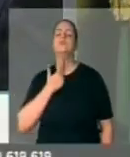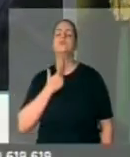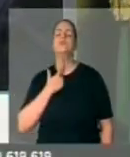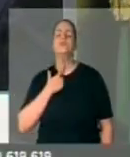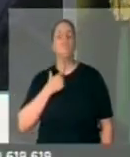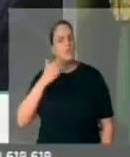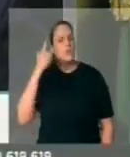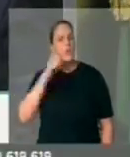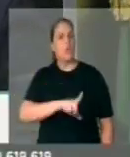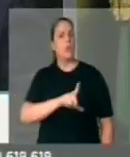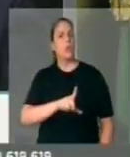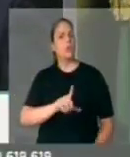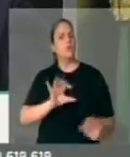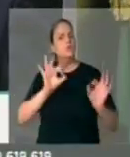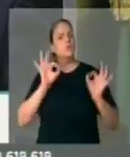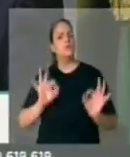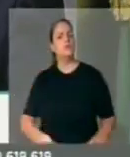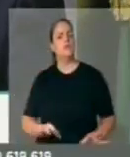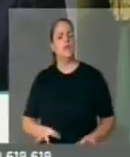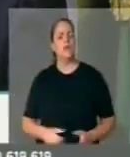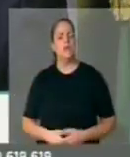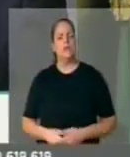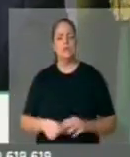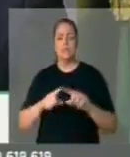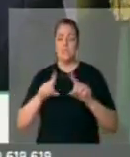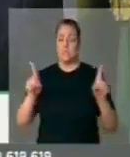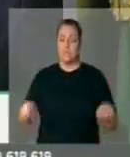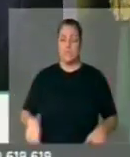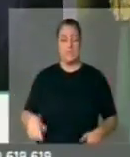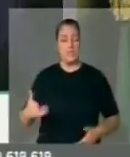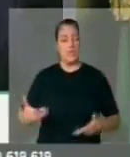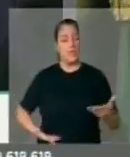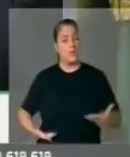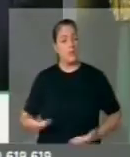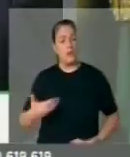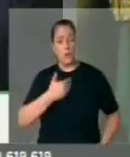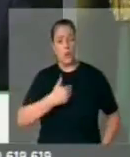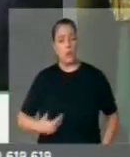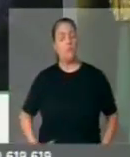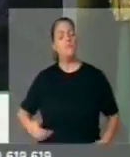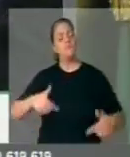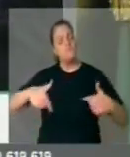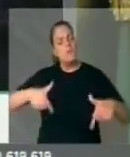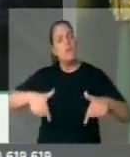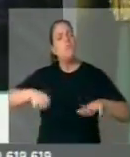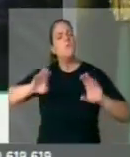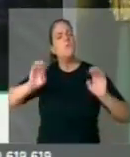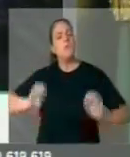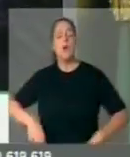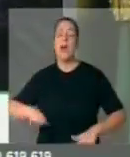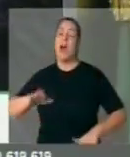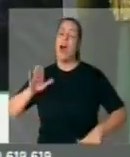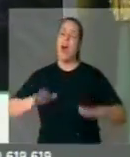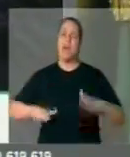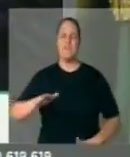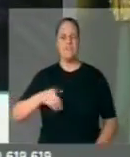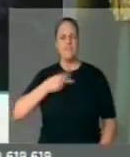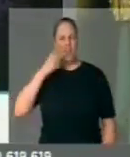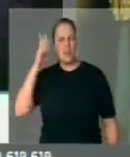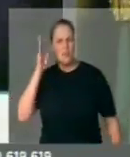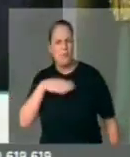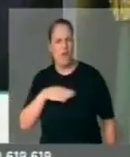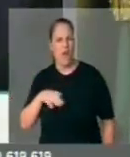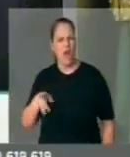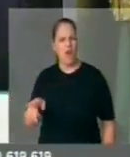e é assim que os servidores públicos trabalham. Muitas vezes os servidores públicos estão criticados,